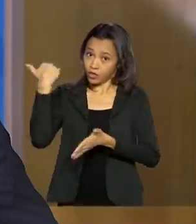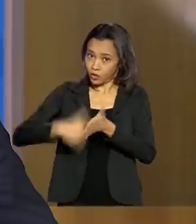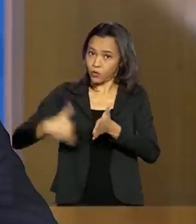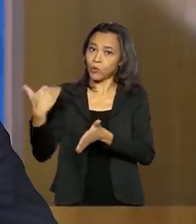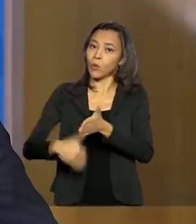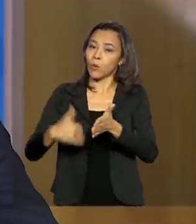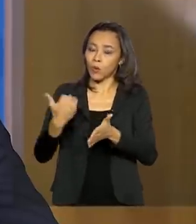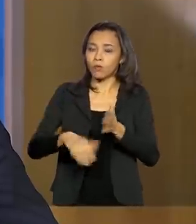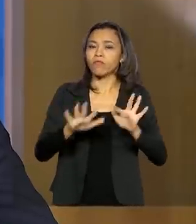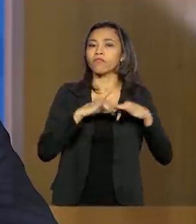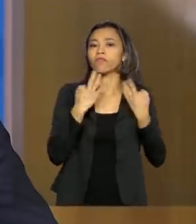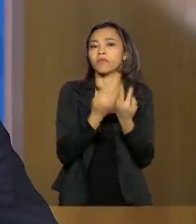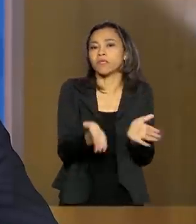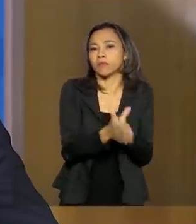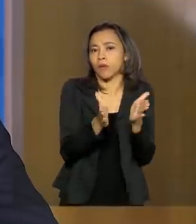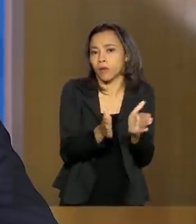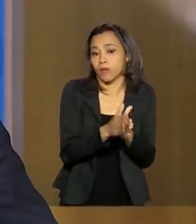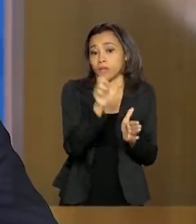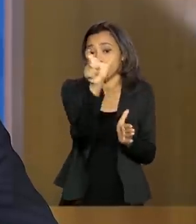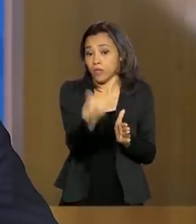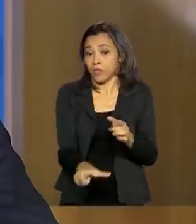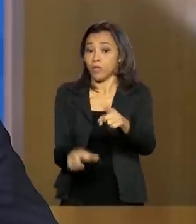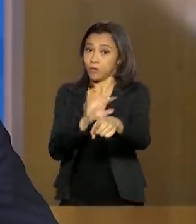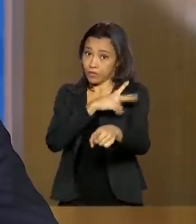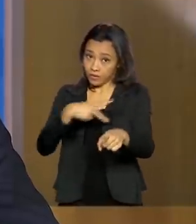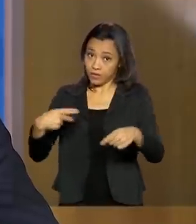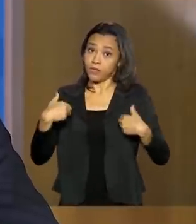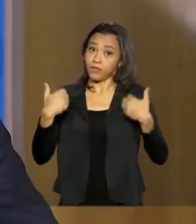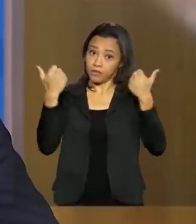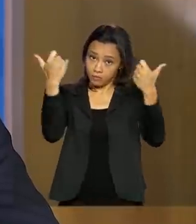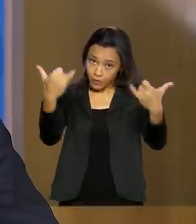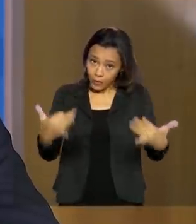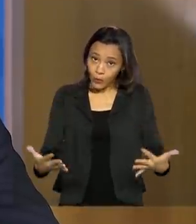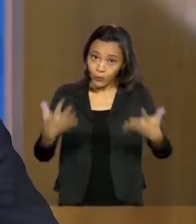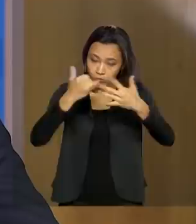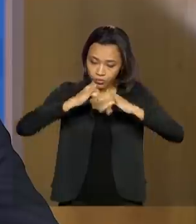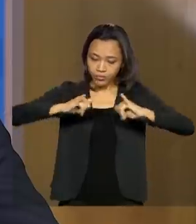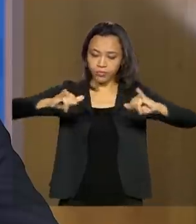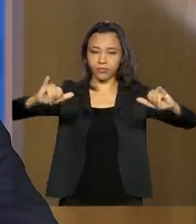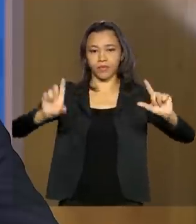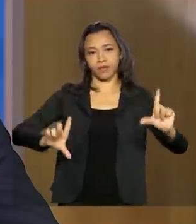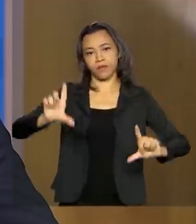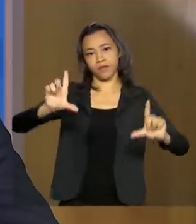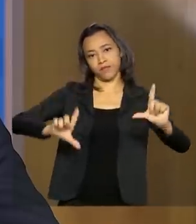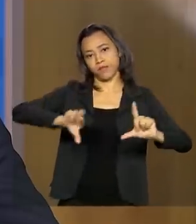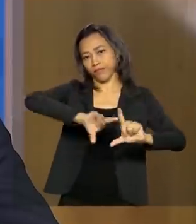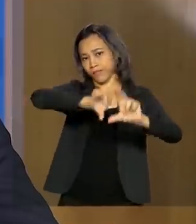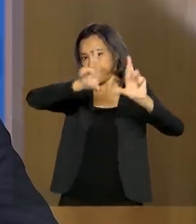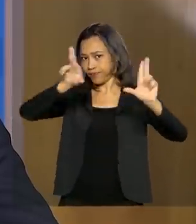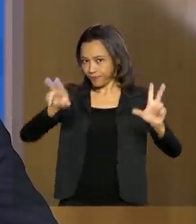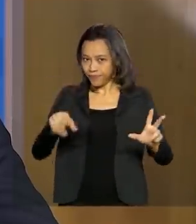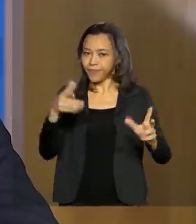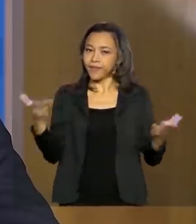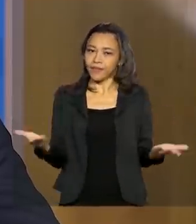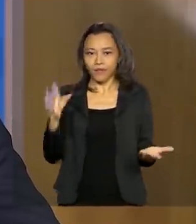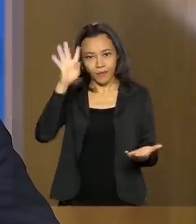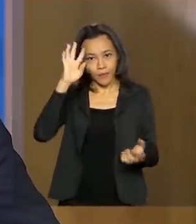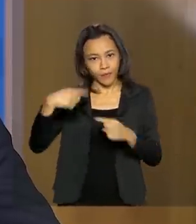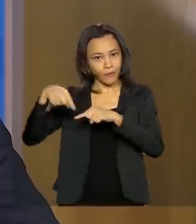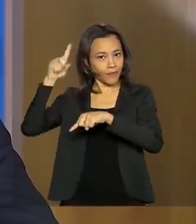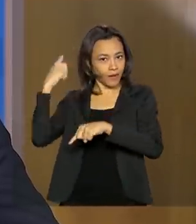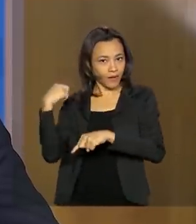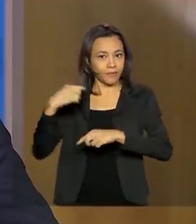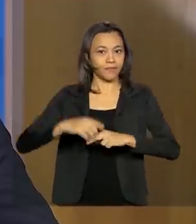O presidente Jair Bolsonaro comentou a medida no pronunciamento em rede nacional desta quarta-feira.